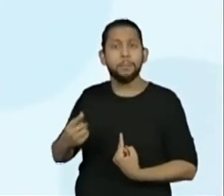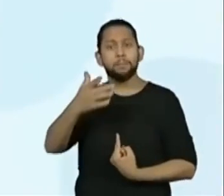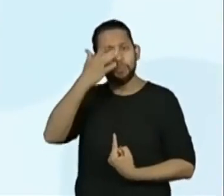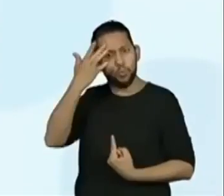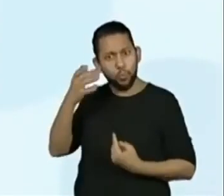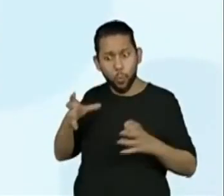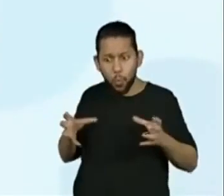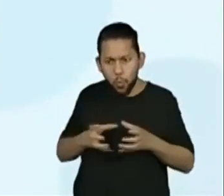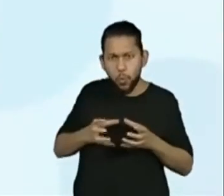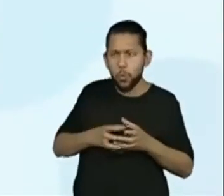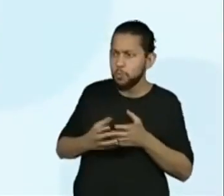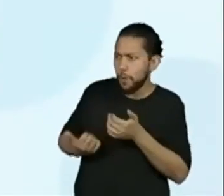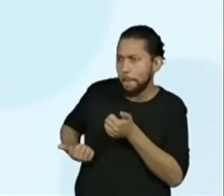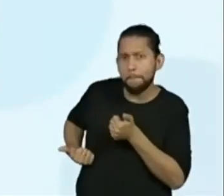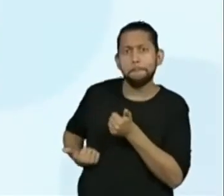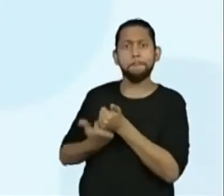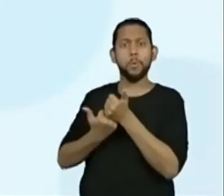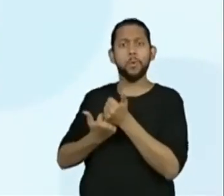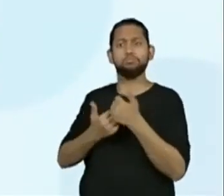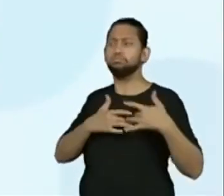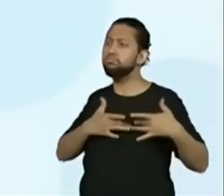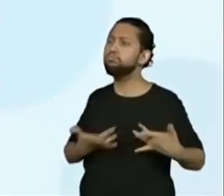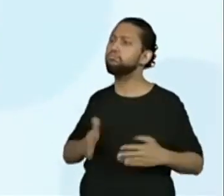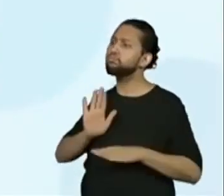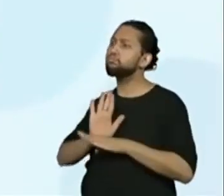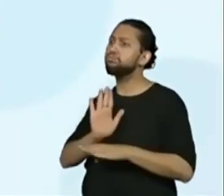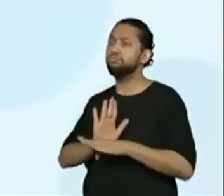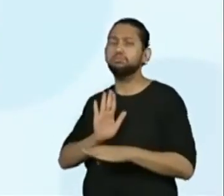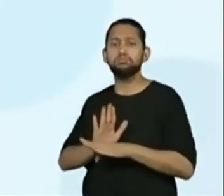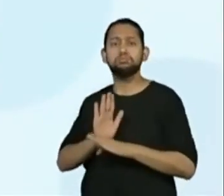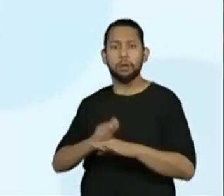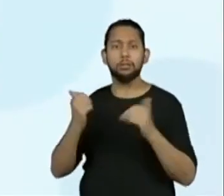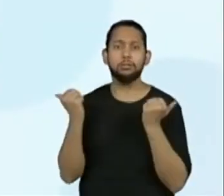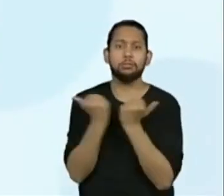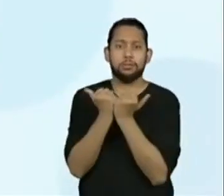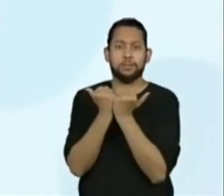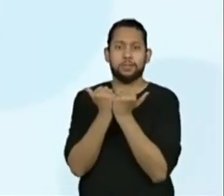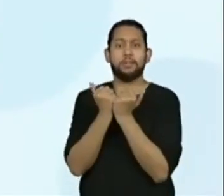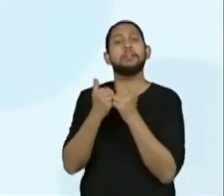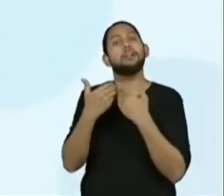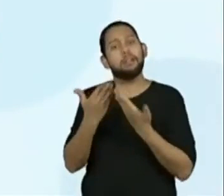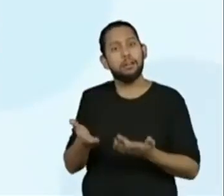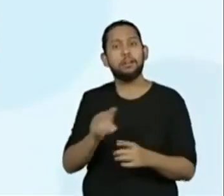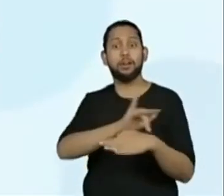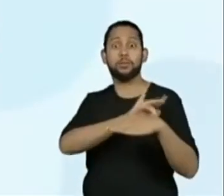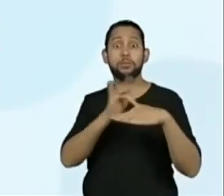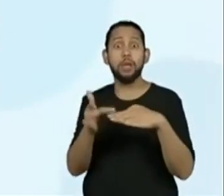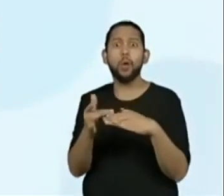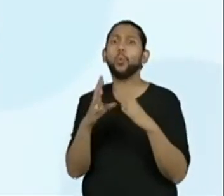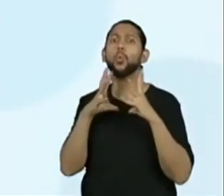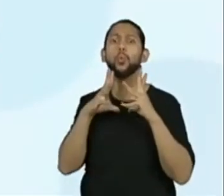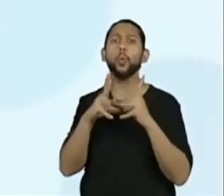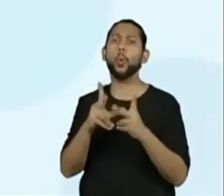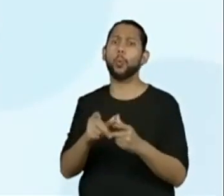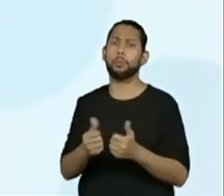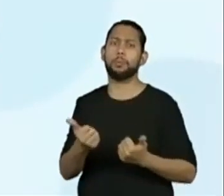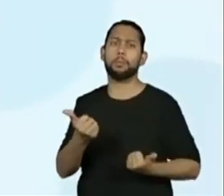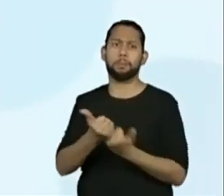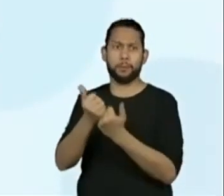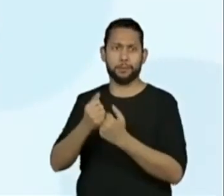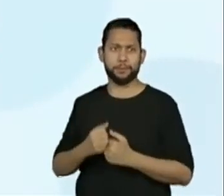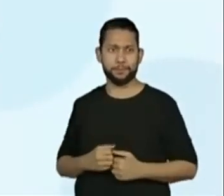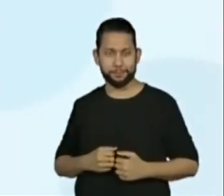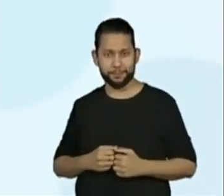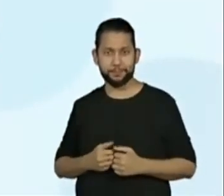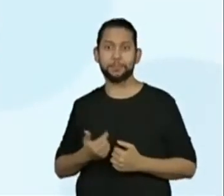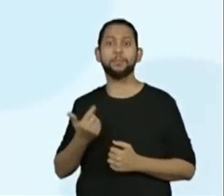foi instaurada e a solidariedade Adriel tomou conta da rede social. Então, outra notícia